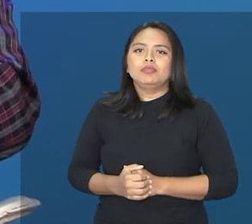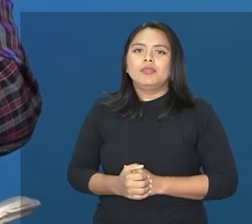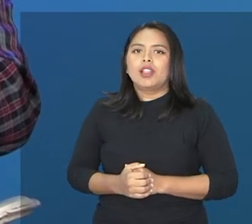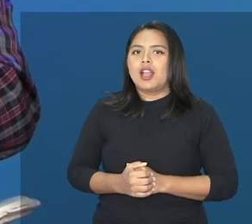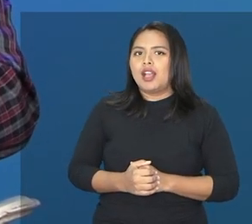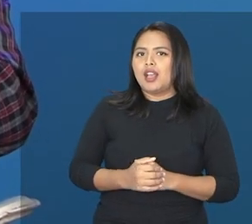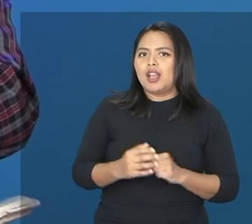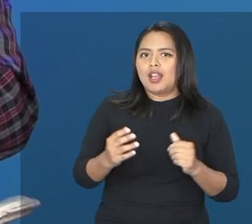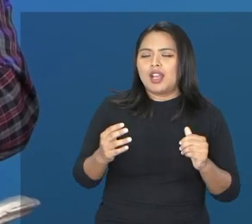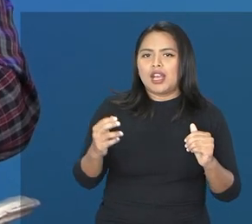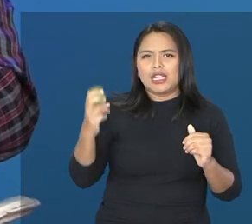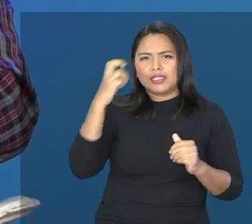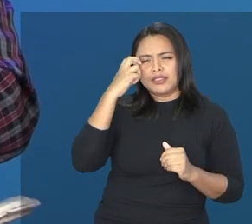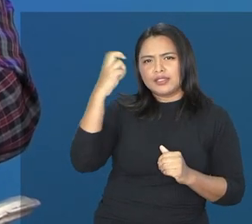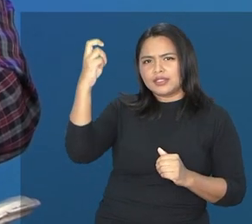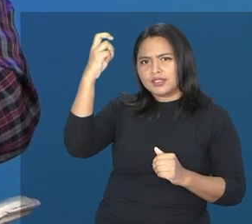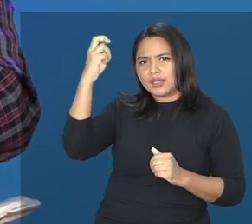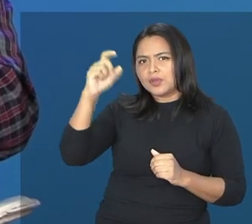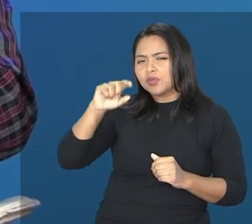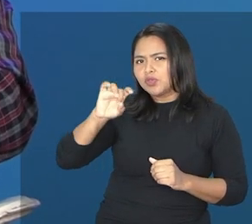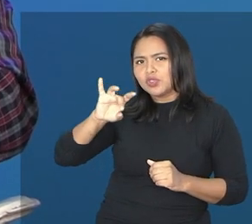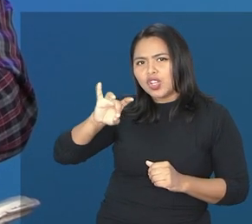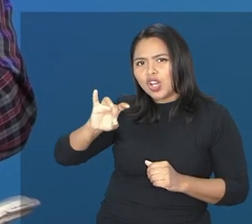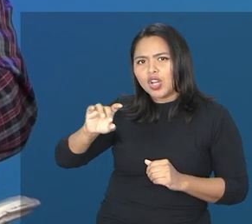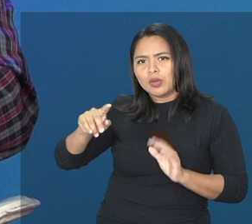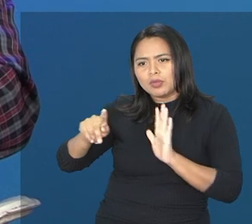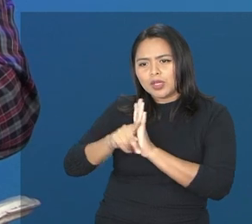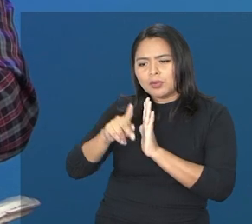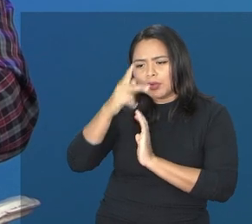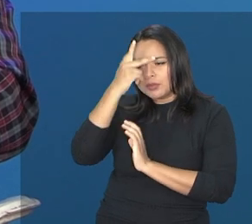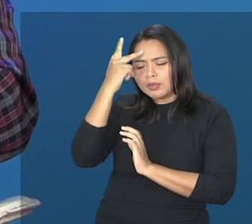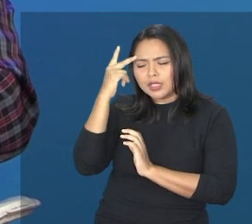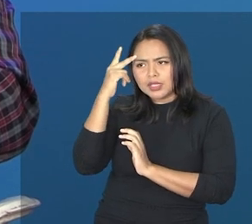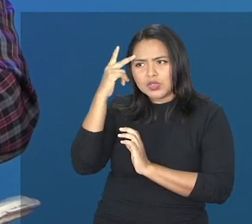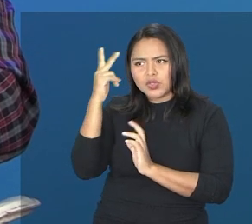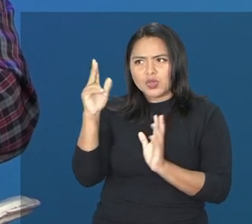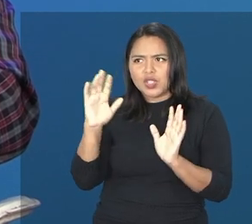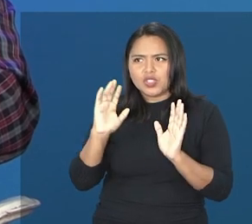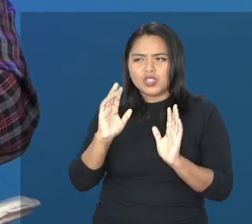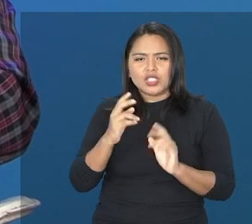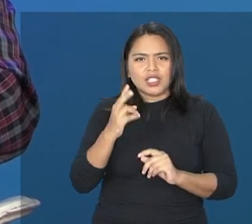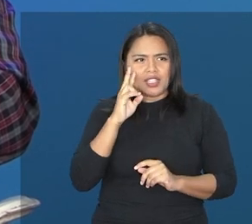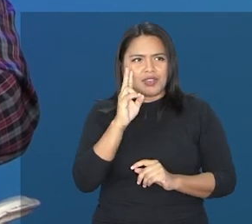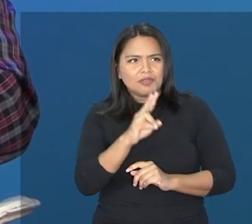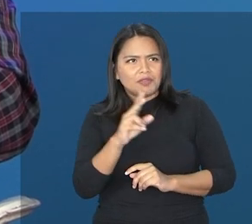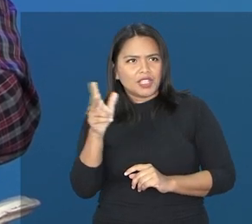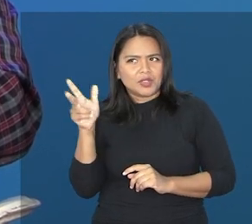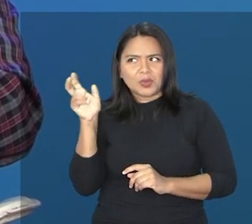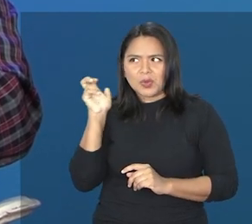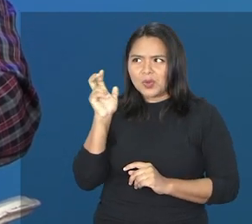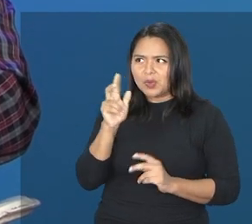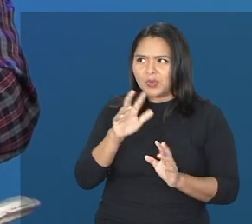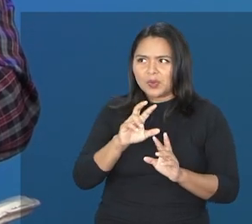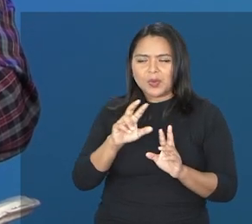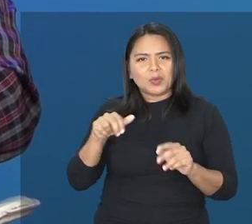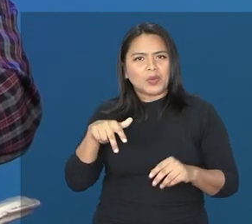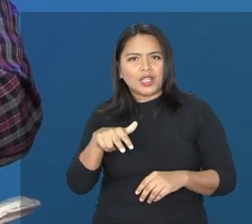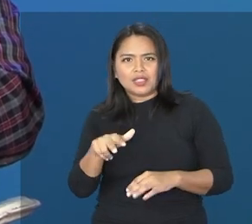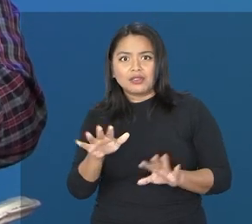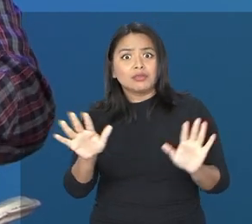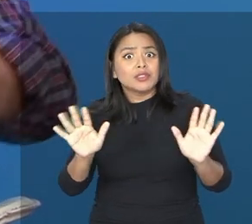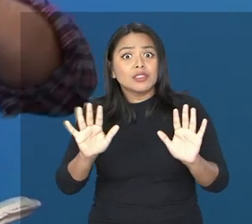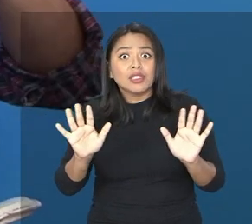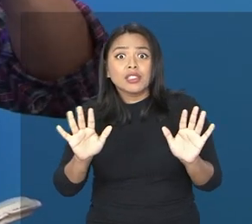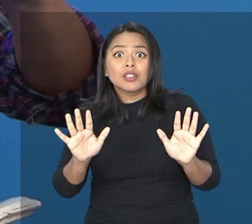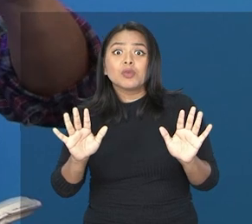esse é um fenômeno, o fenômeno da superdotação não está restrito apenas às pessoas que veem, que ouvem, que falam e que andam. Ela